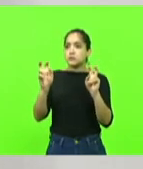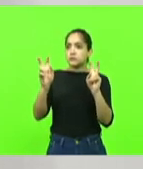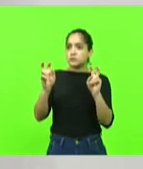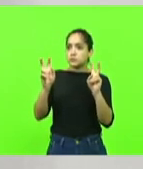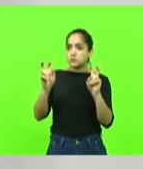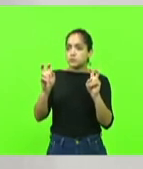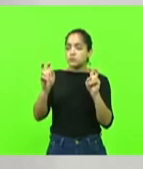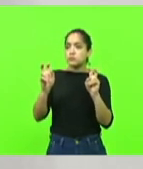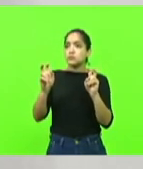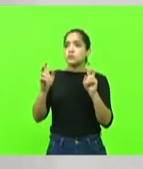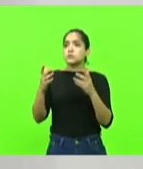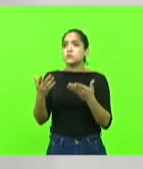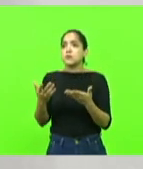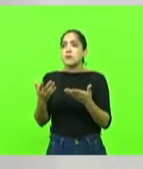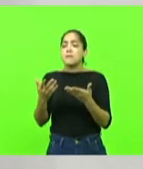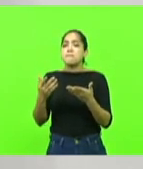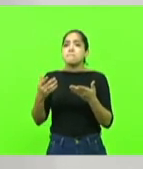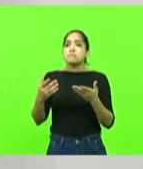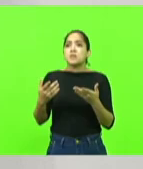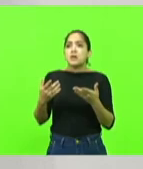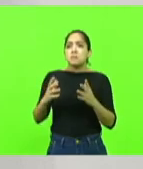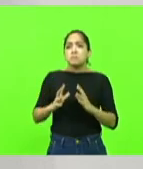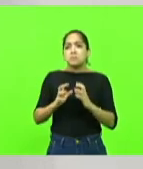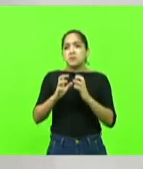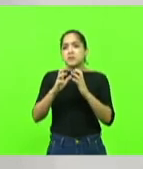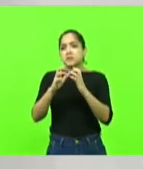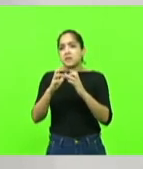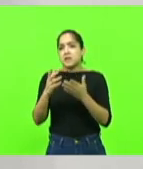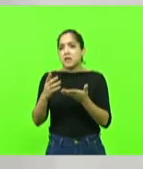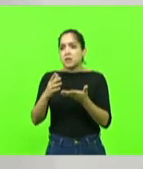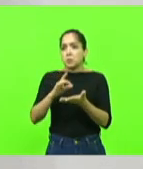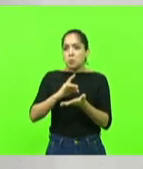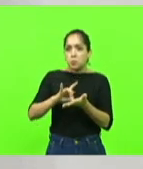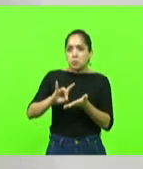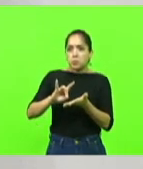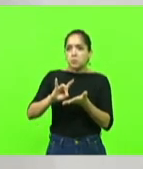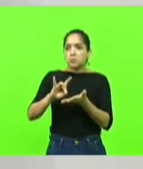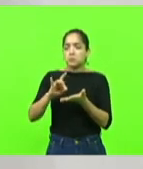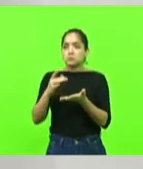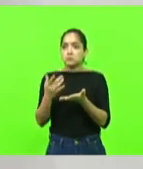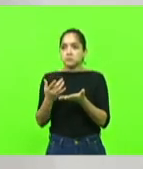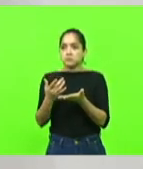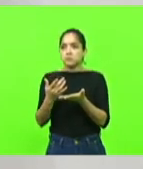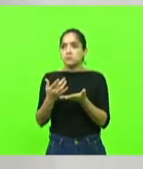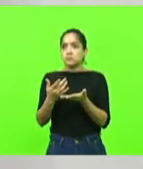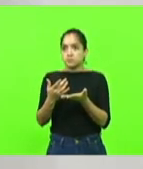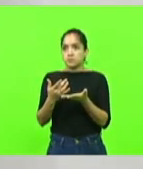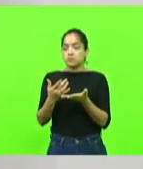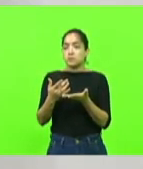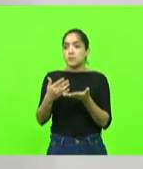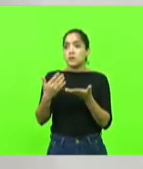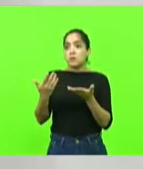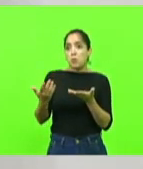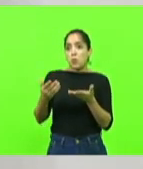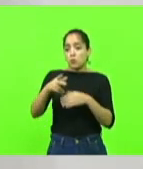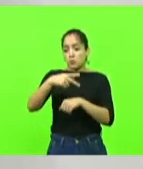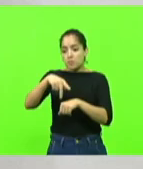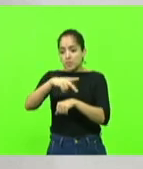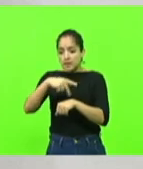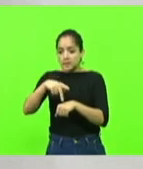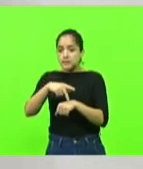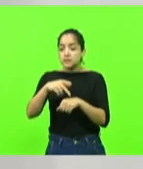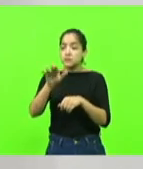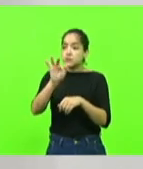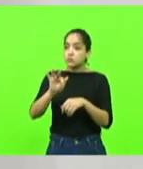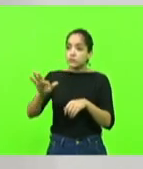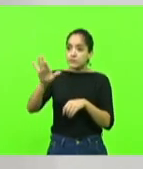É você brigar com um inimigo longínquo, você falar daquilo que está acontecendo em outros países ou mesmo no âmbito federal,